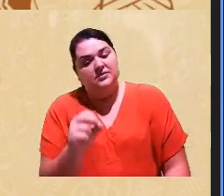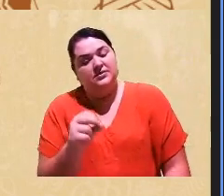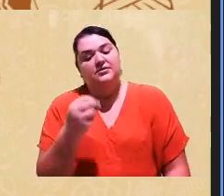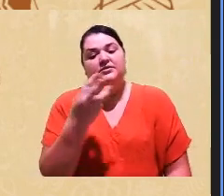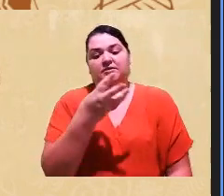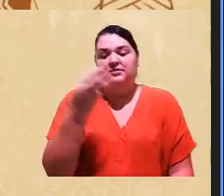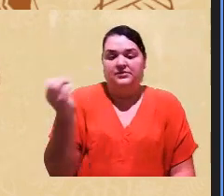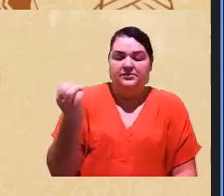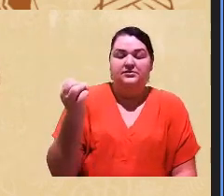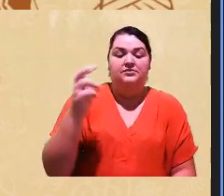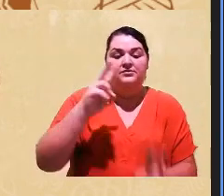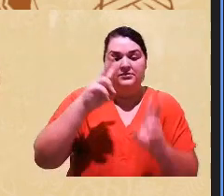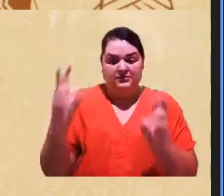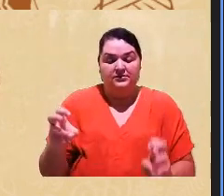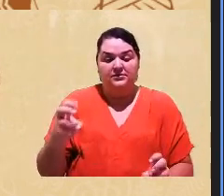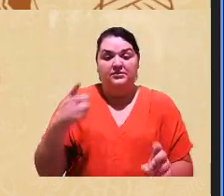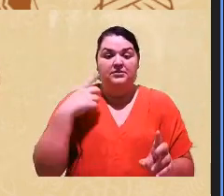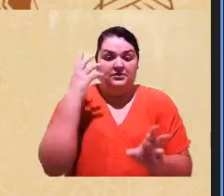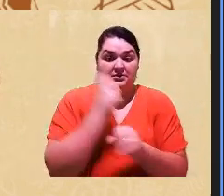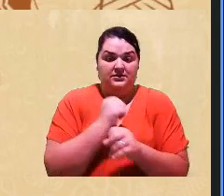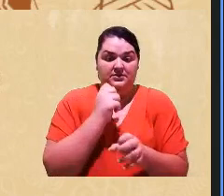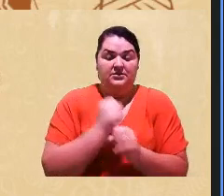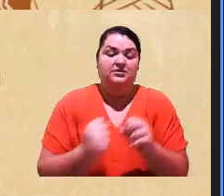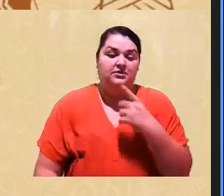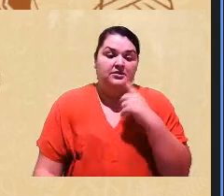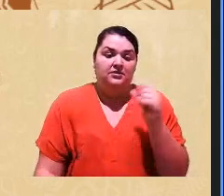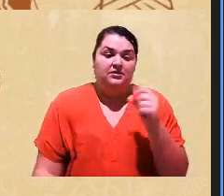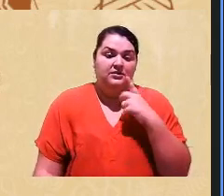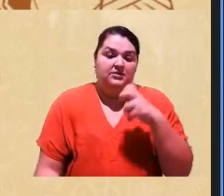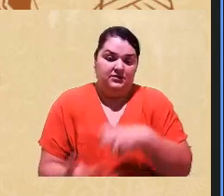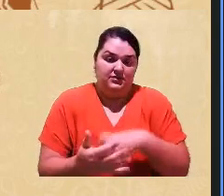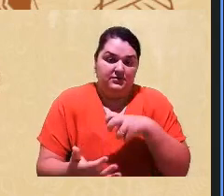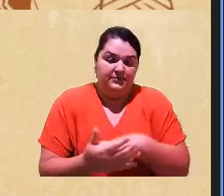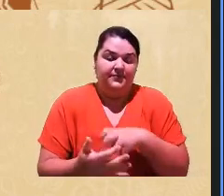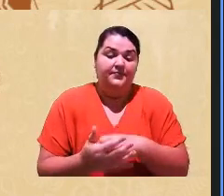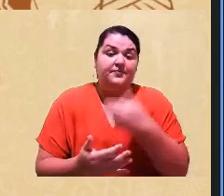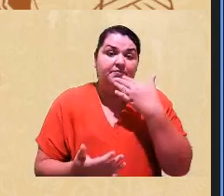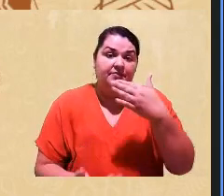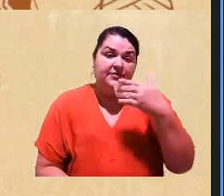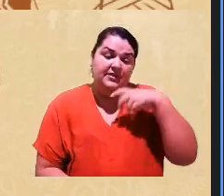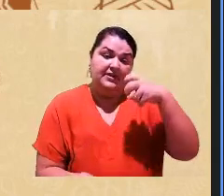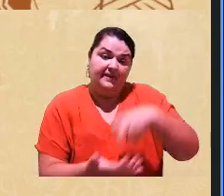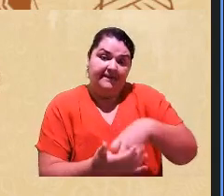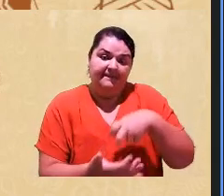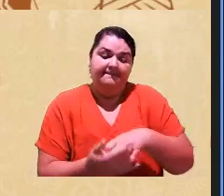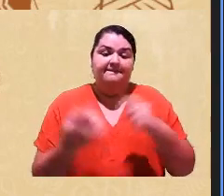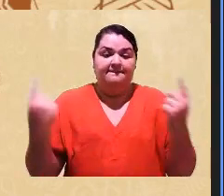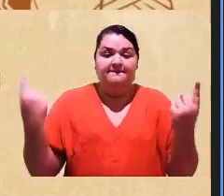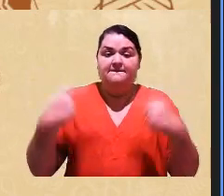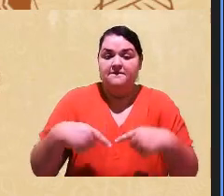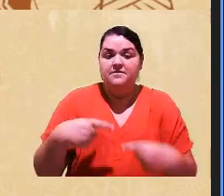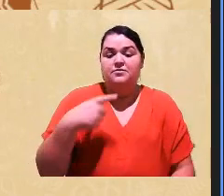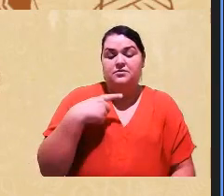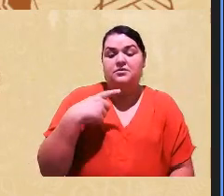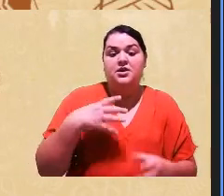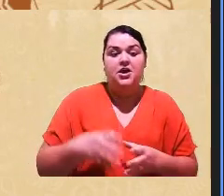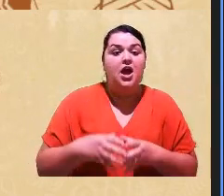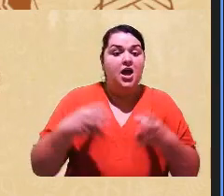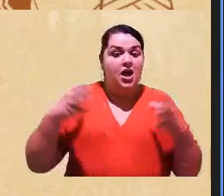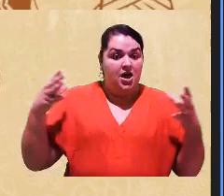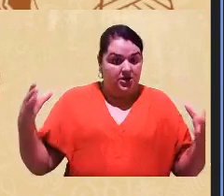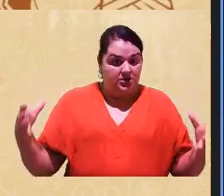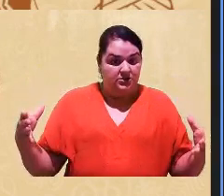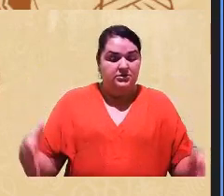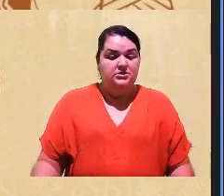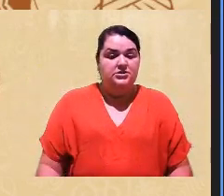casos, os dados de punição, o tipo de punição, desafio para punição, é enorme, quando